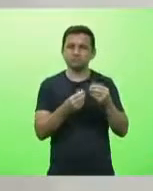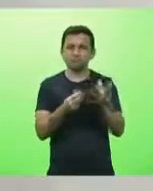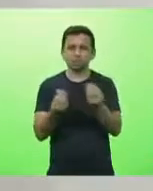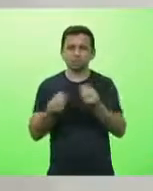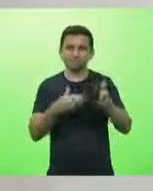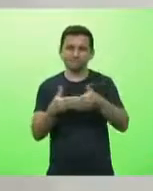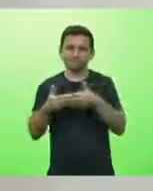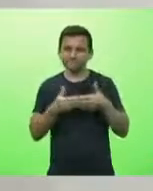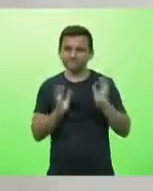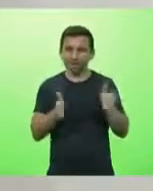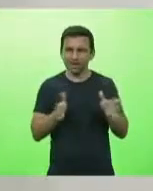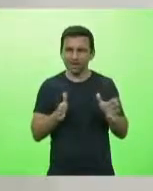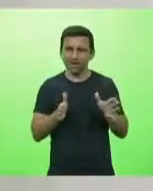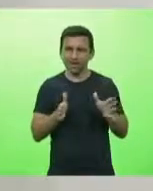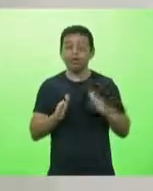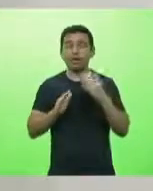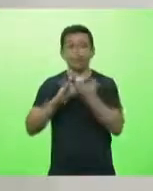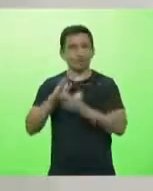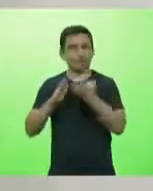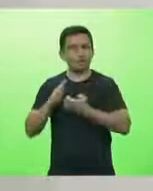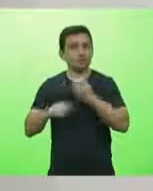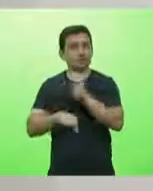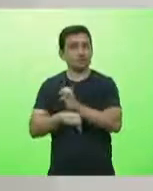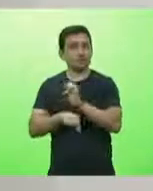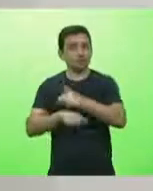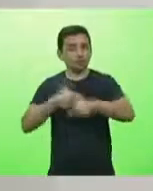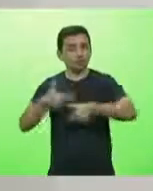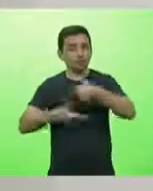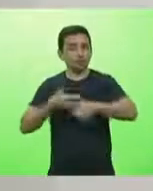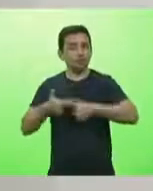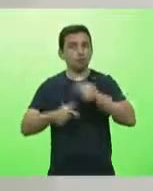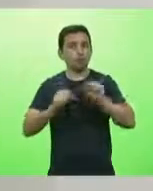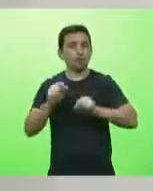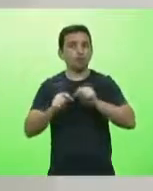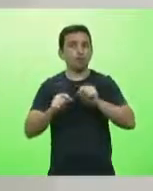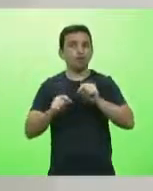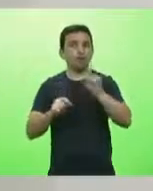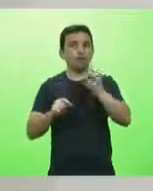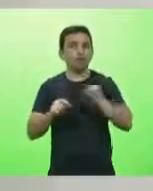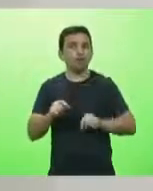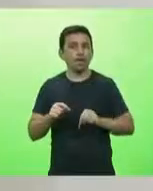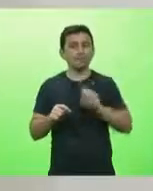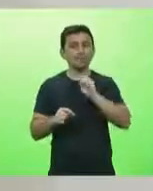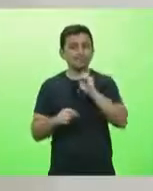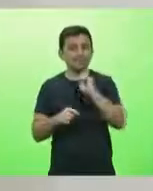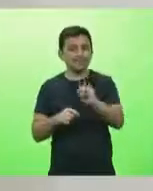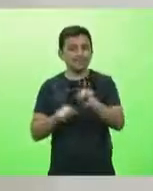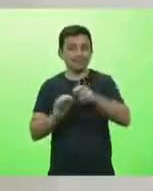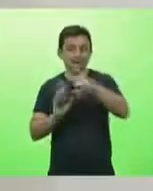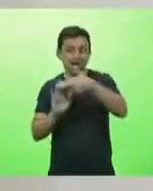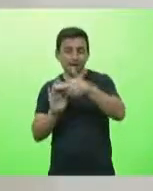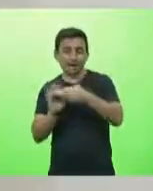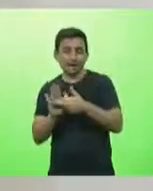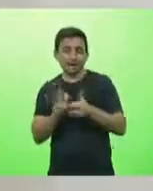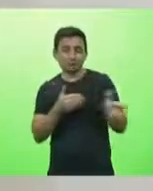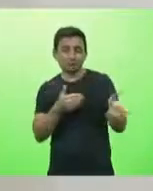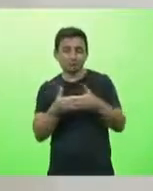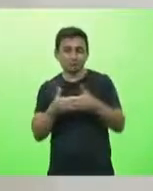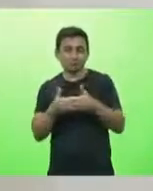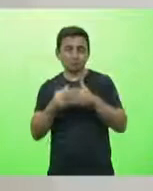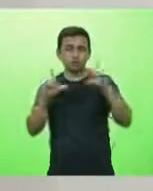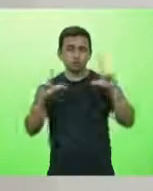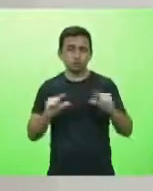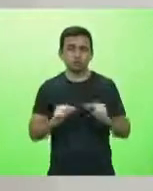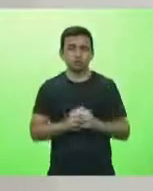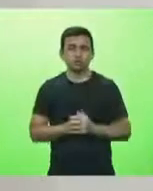as empresas do estado só estavam conseguindo trabalhar quando as medidas de lockdown eram relaxadas. E mesmo assim, mais 30 segundos,